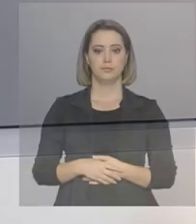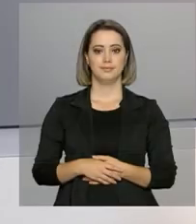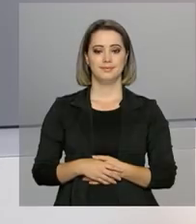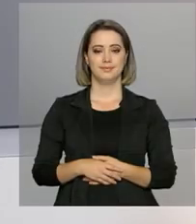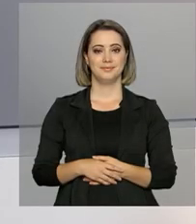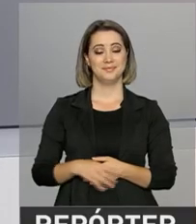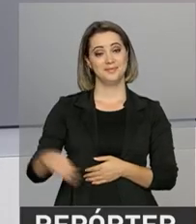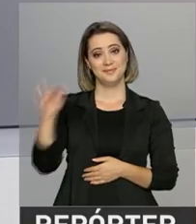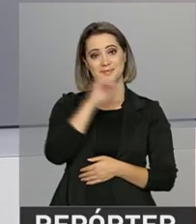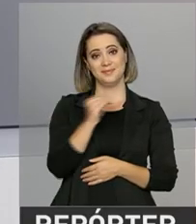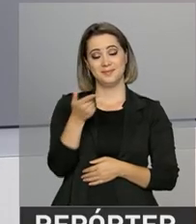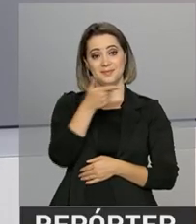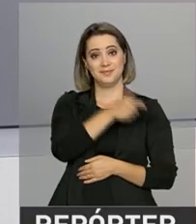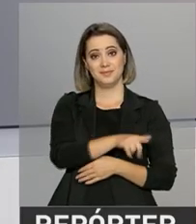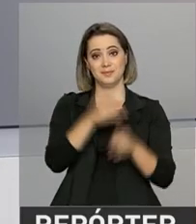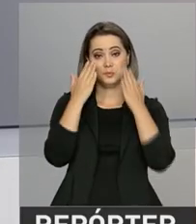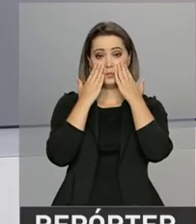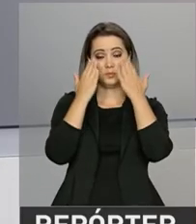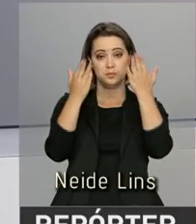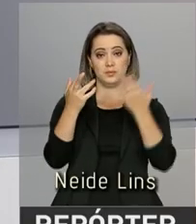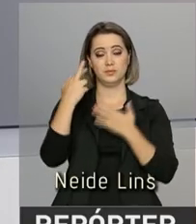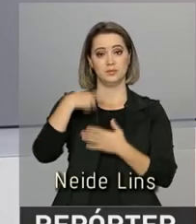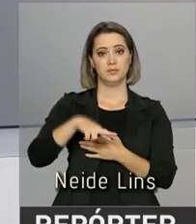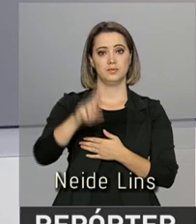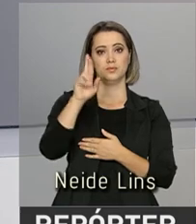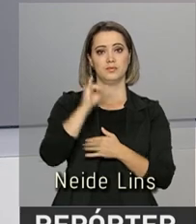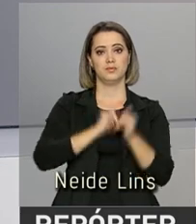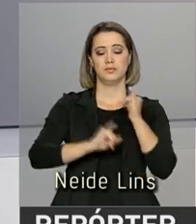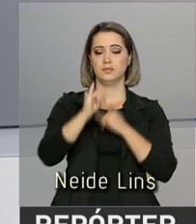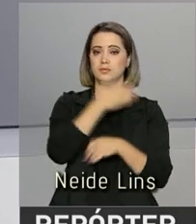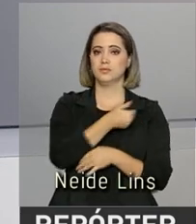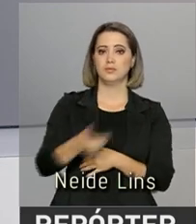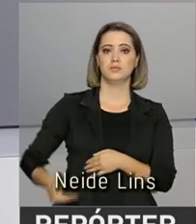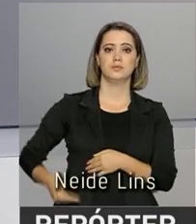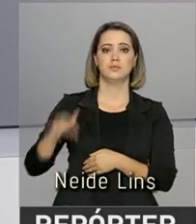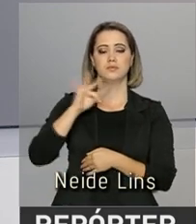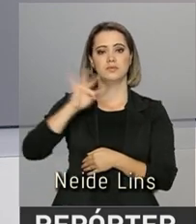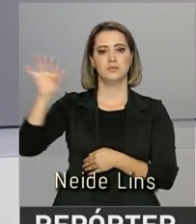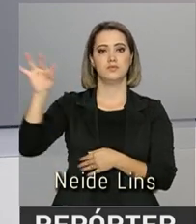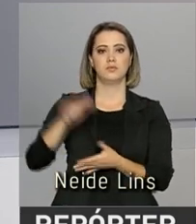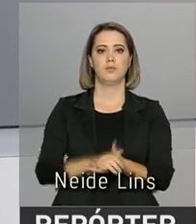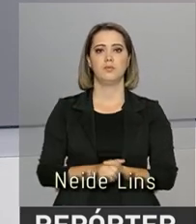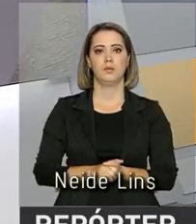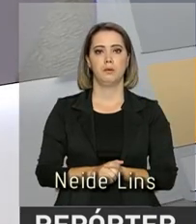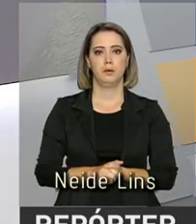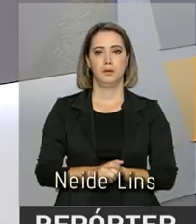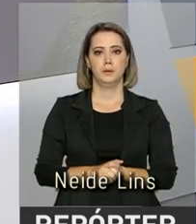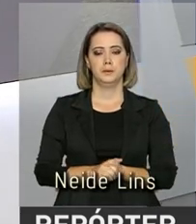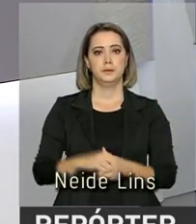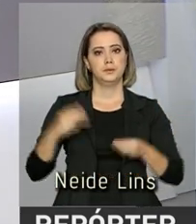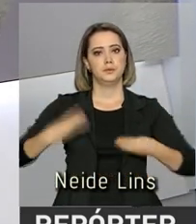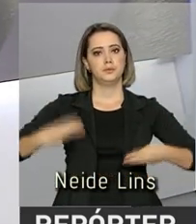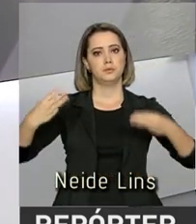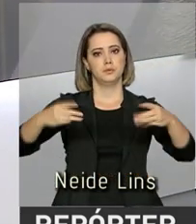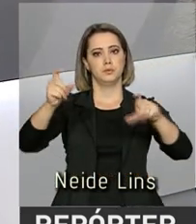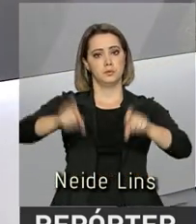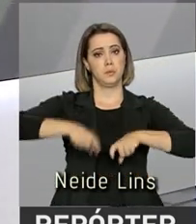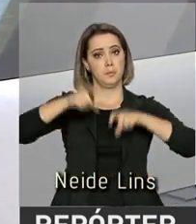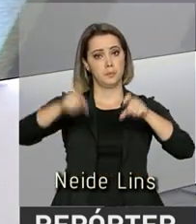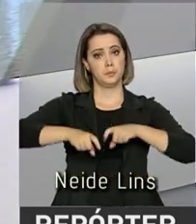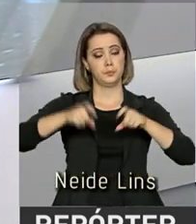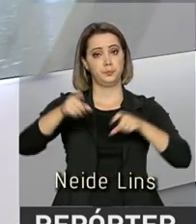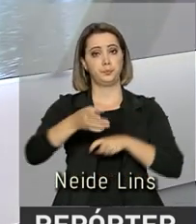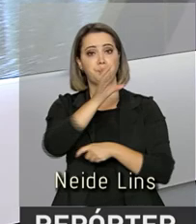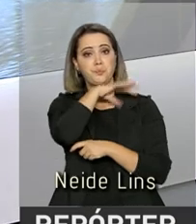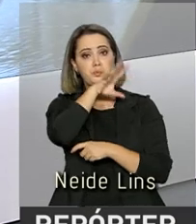Olá, voltamos agora com mais uma edição do repórter NBR e as notícias do governo federal. O Ministério da Agricultura,